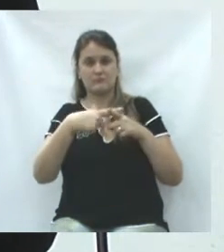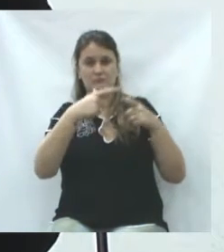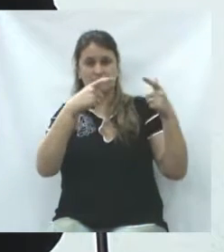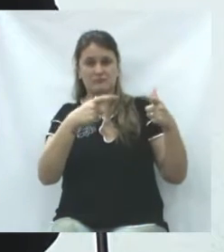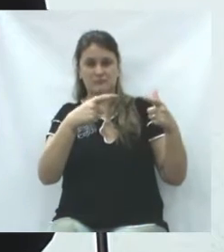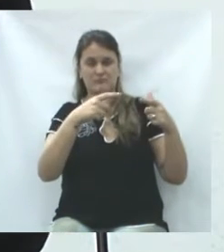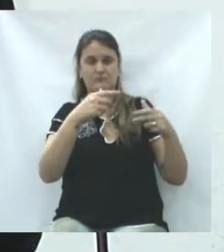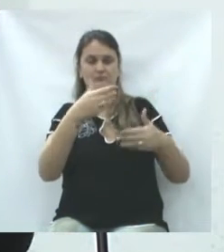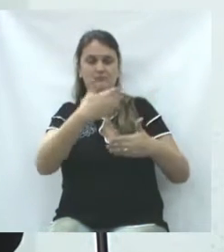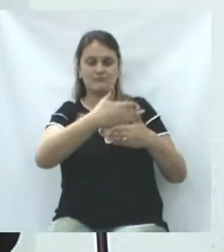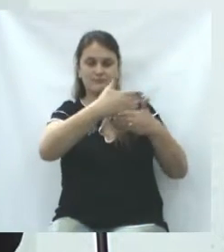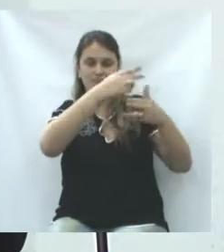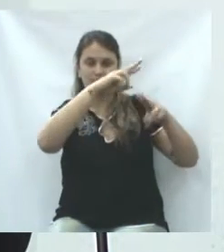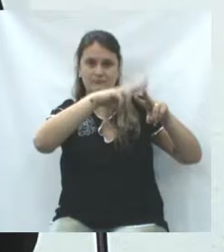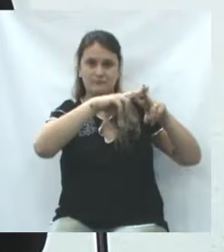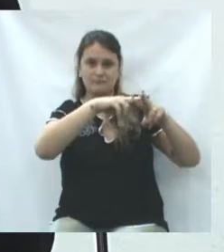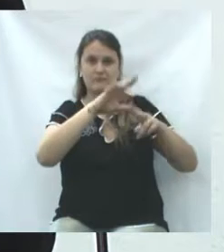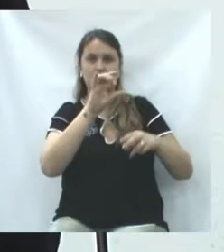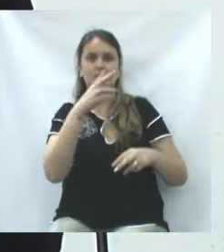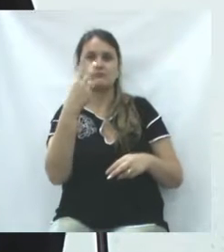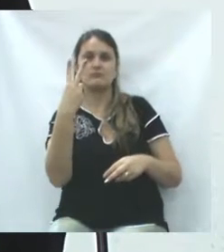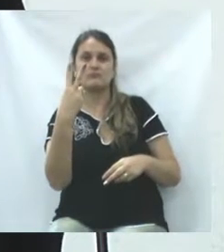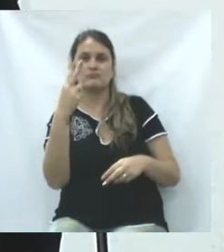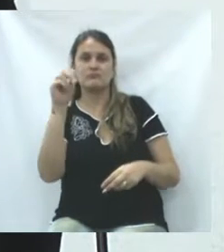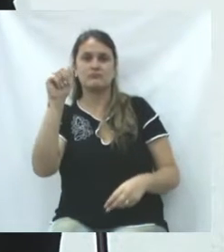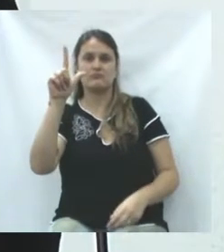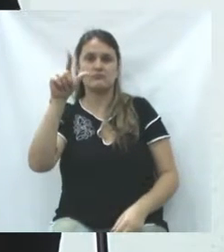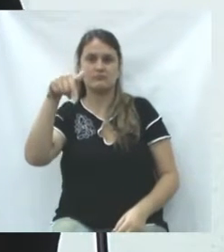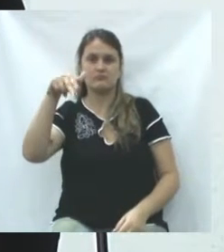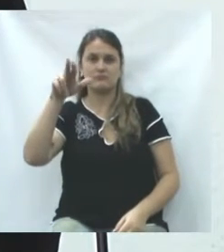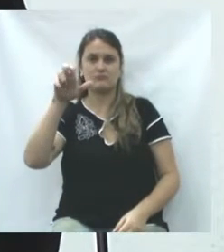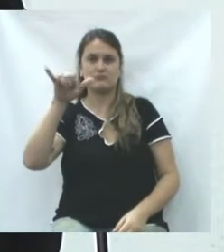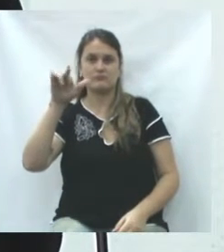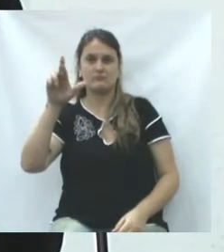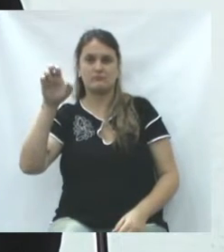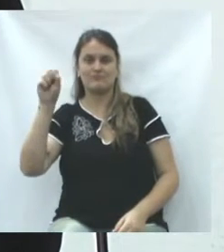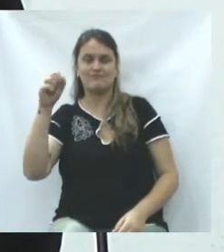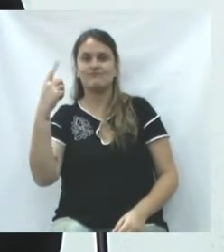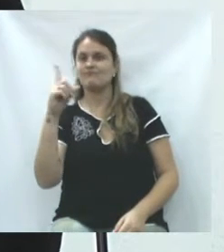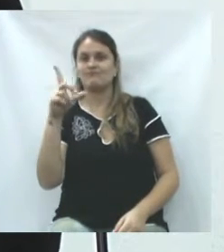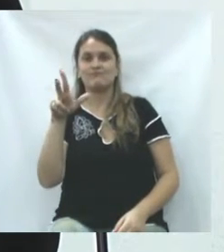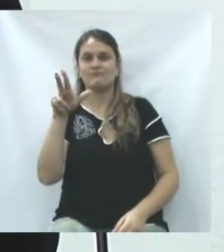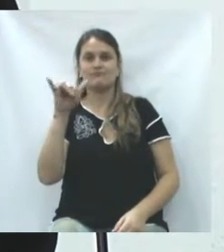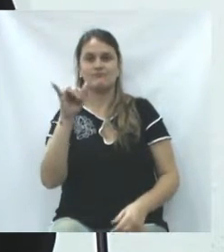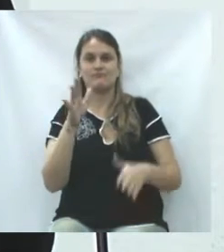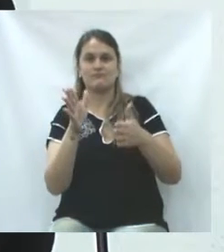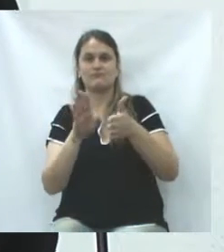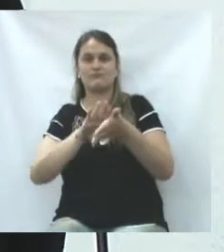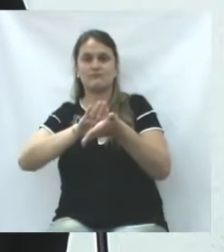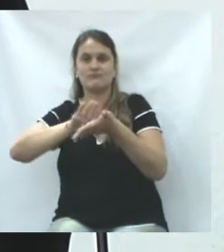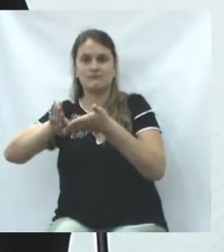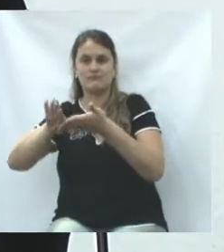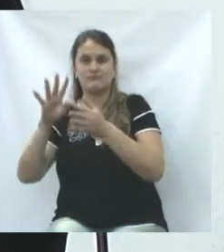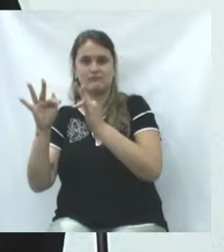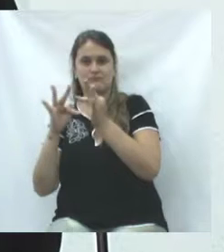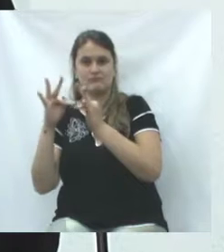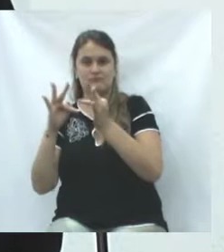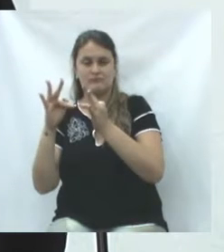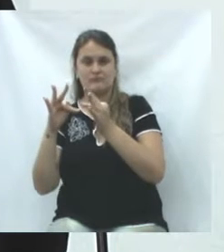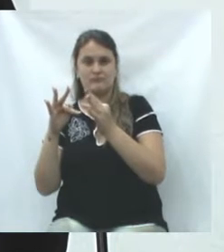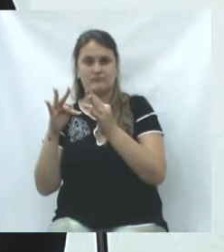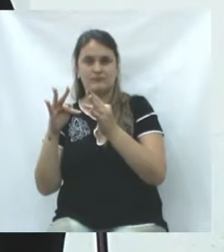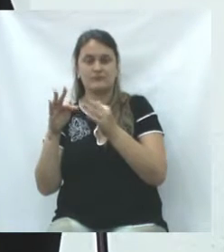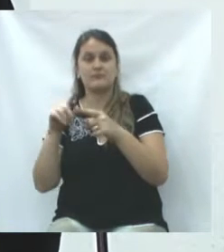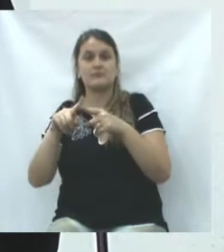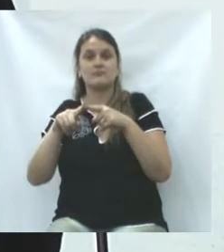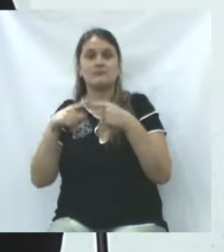a área do presídio foi solicitada que seja apenas dois alqueres. Então, não iria retirar o funcionamento ou